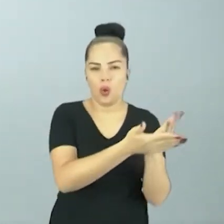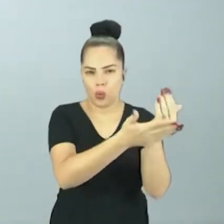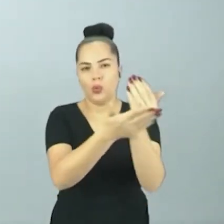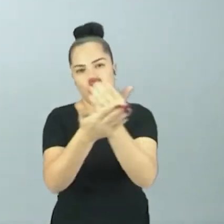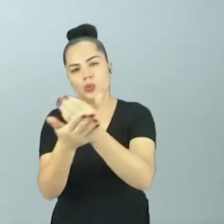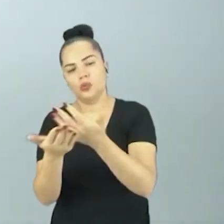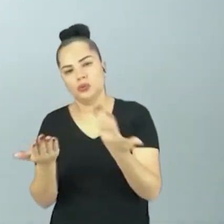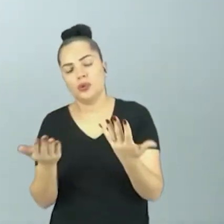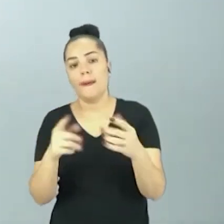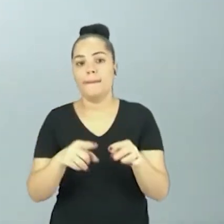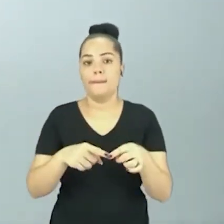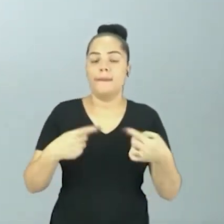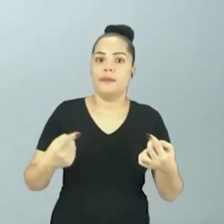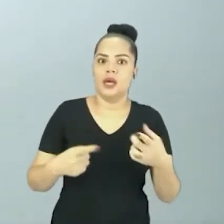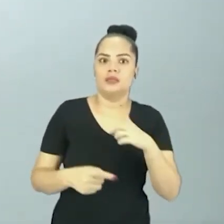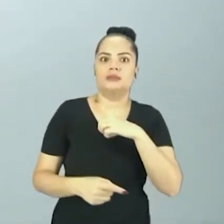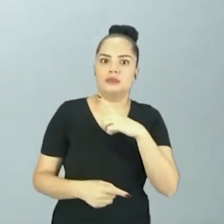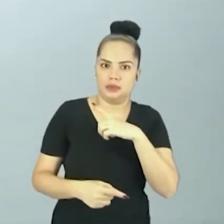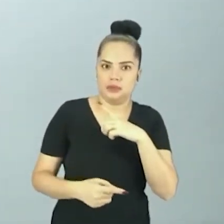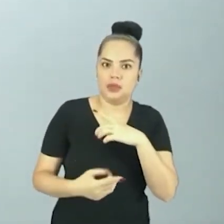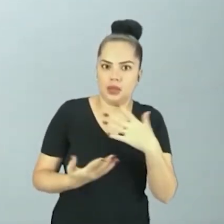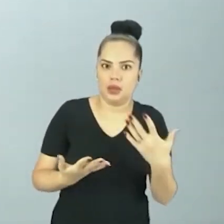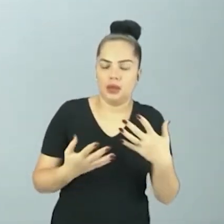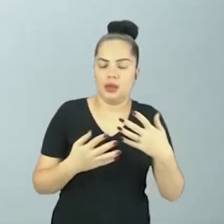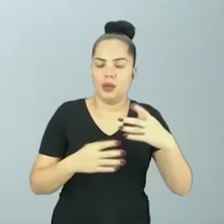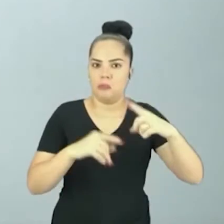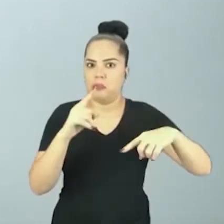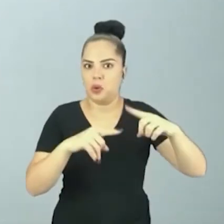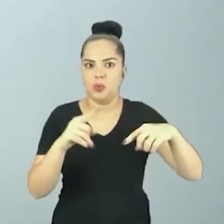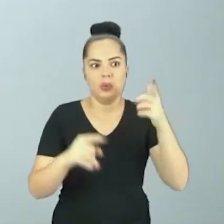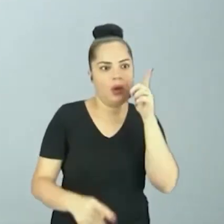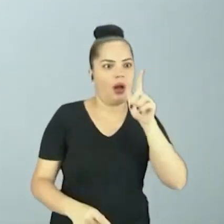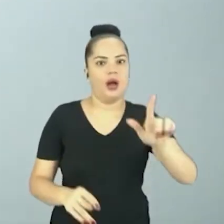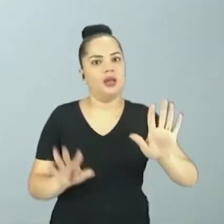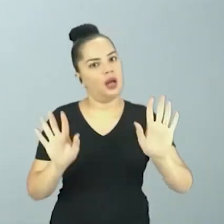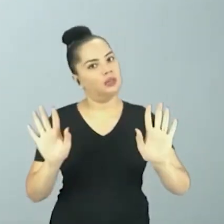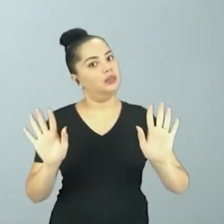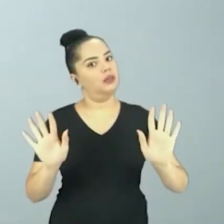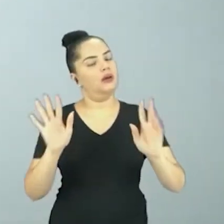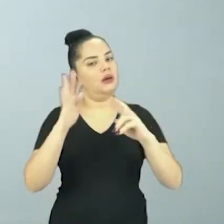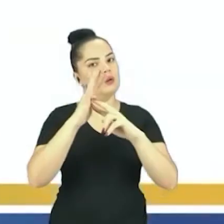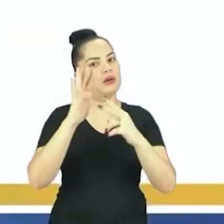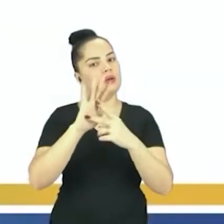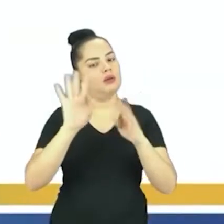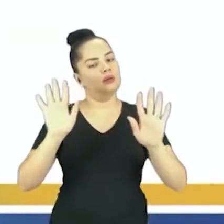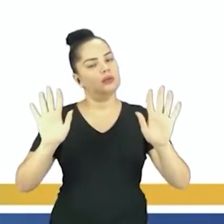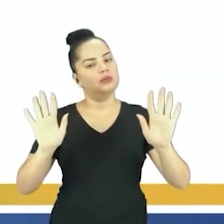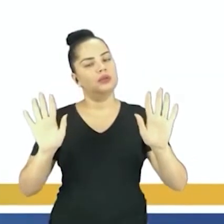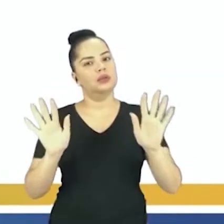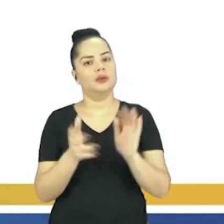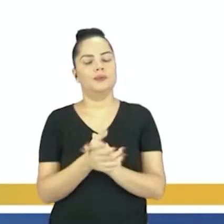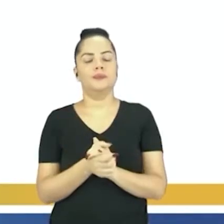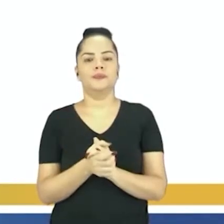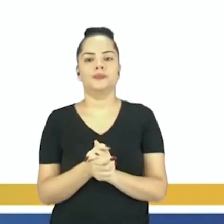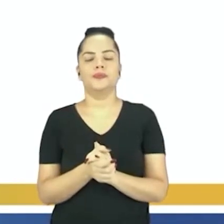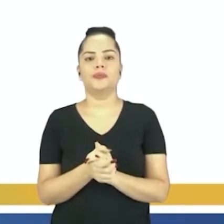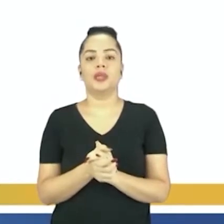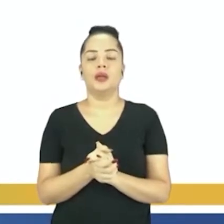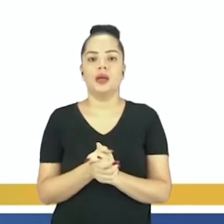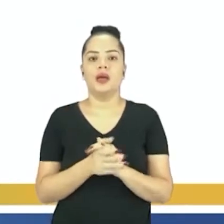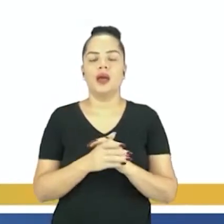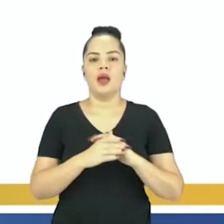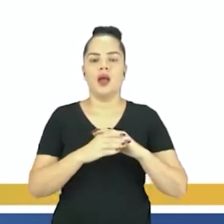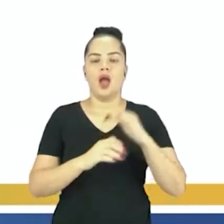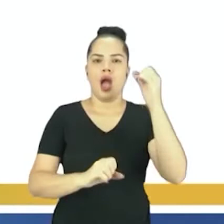Mas o fato de ter não significa dizer que é um ganho real, 100% para o país. E